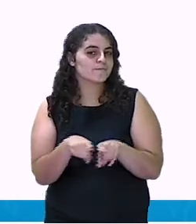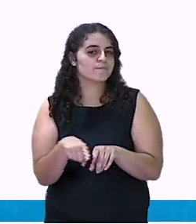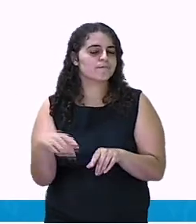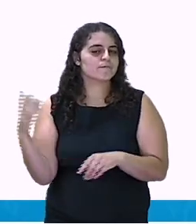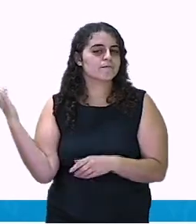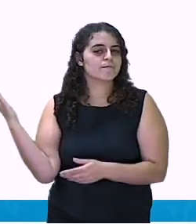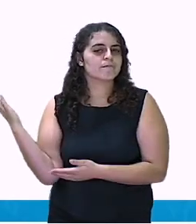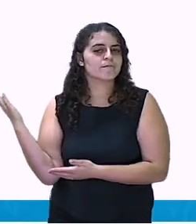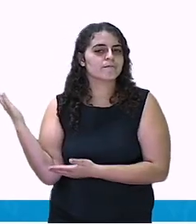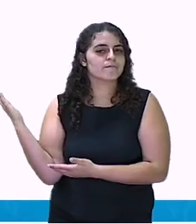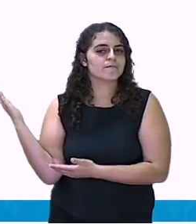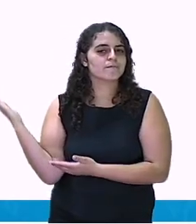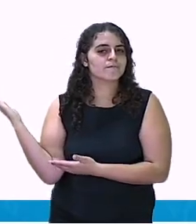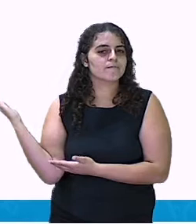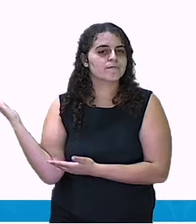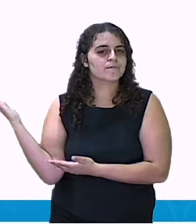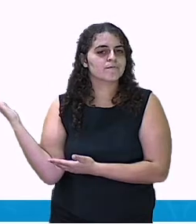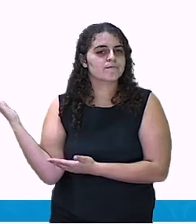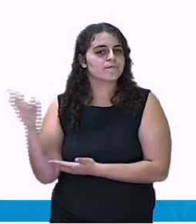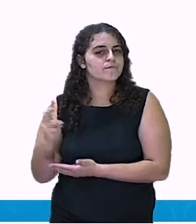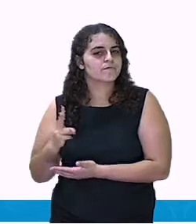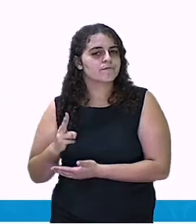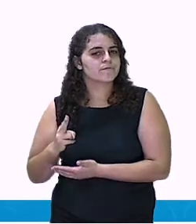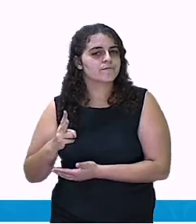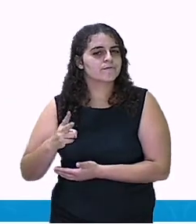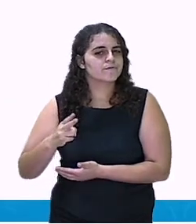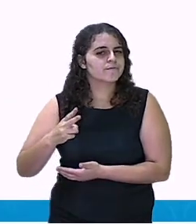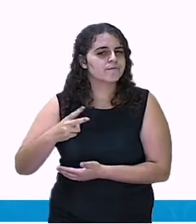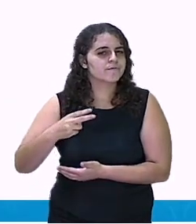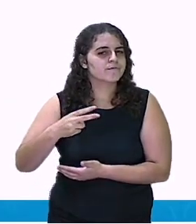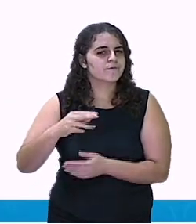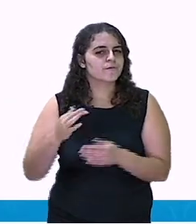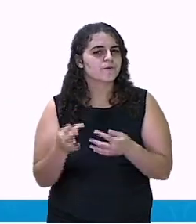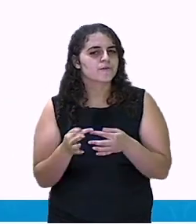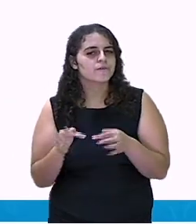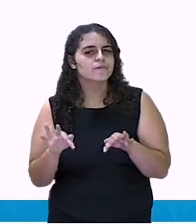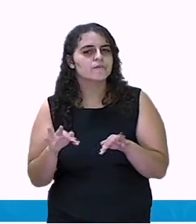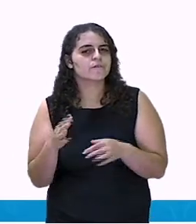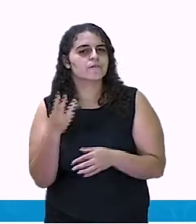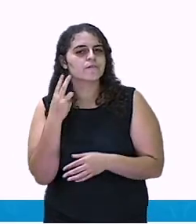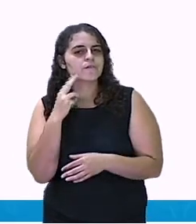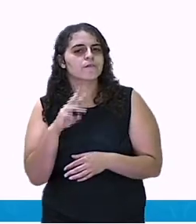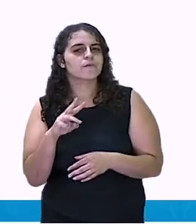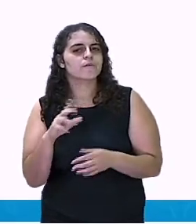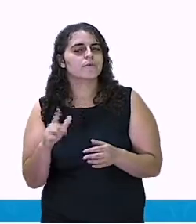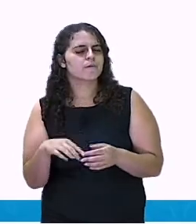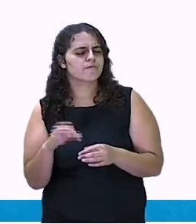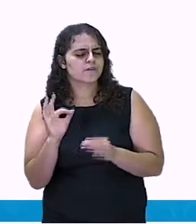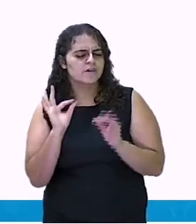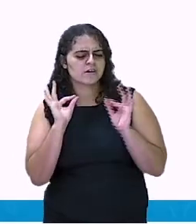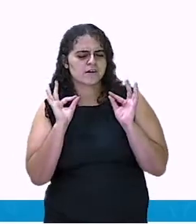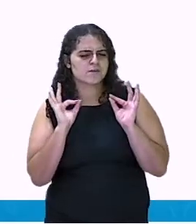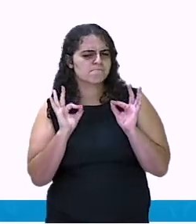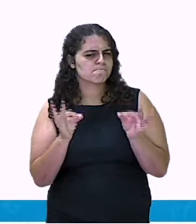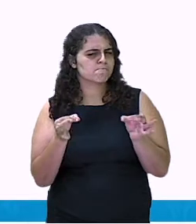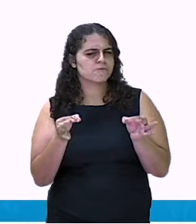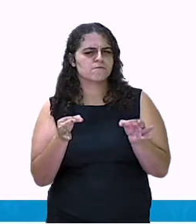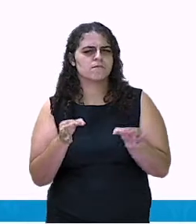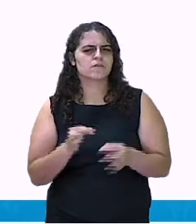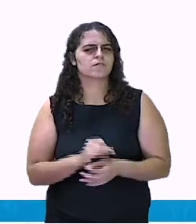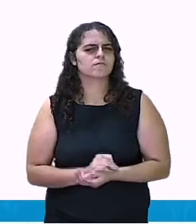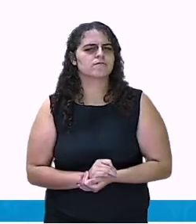casa. Cortou as partes que sobraram no papel para ficar muito bem feitinho.